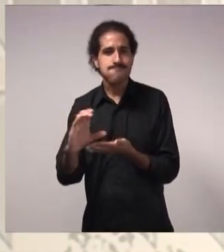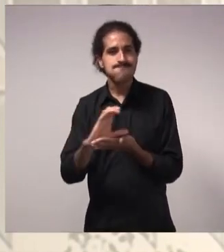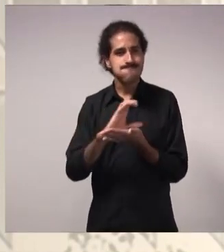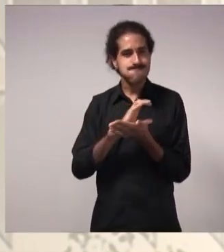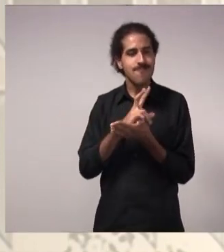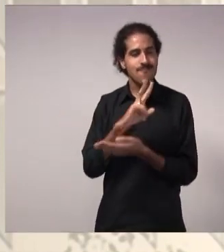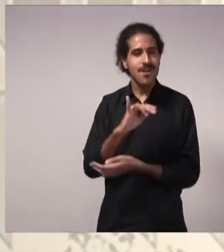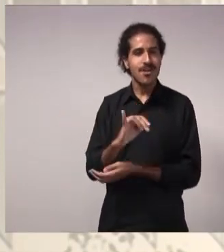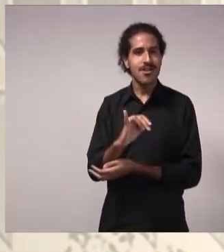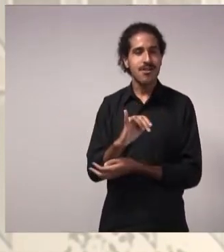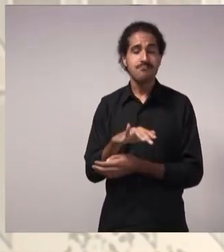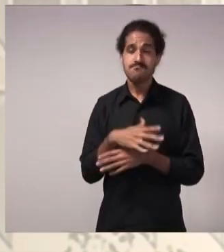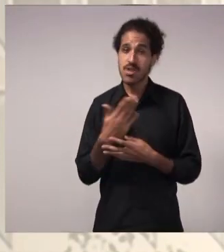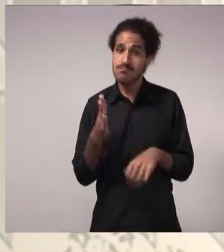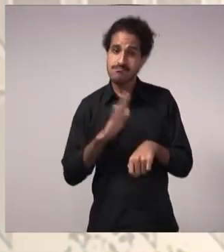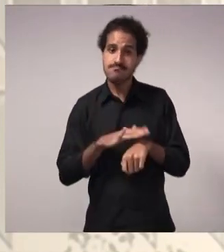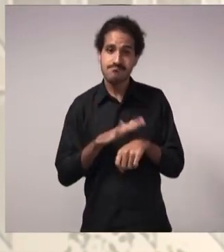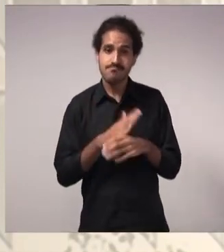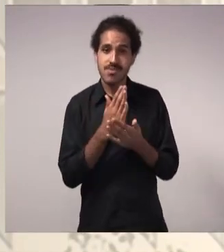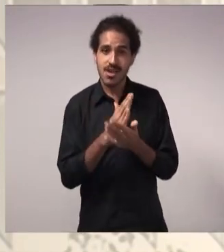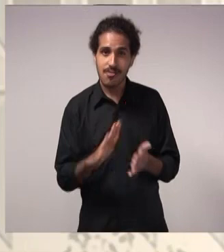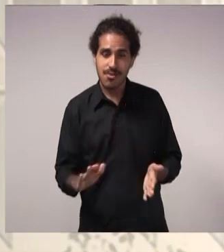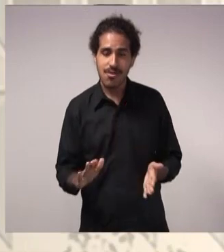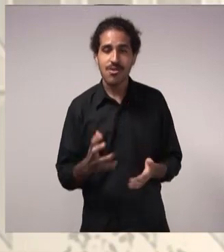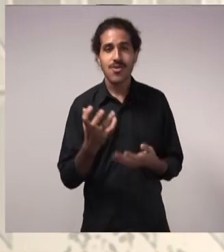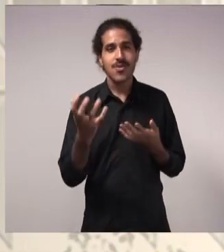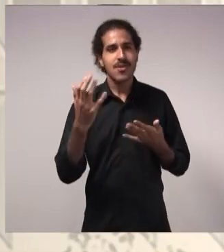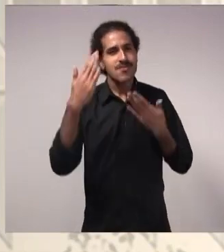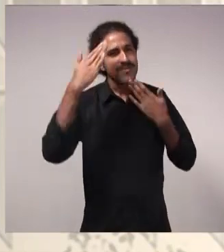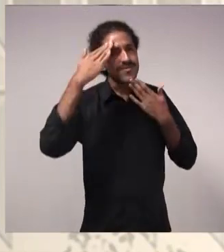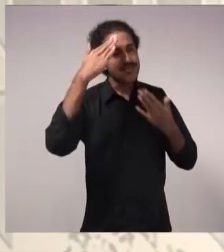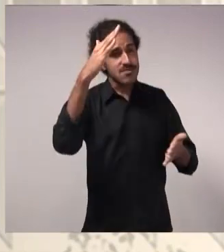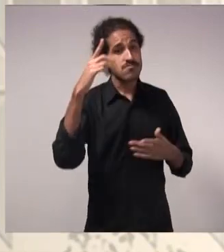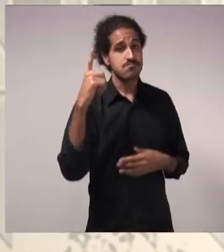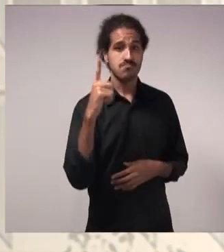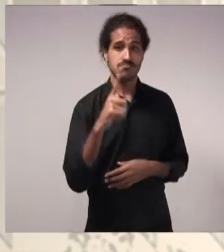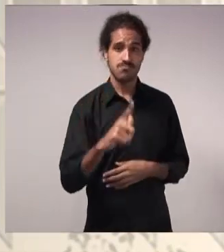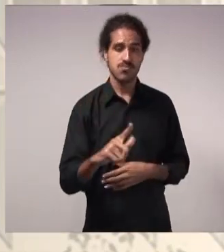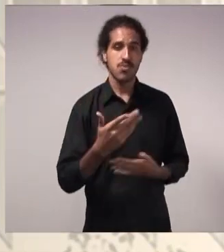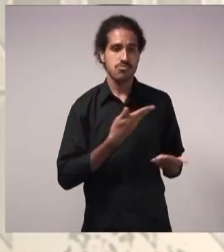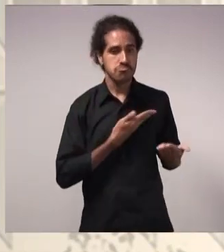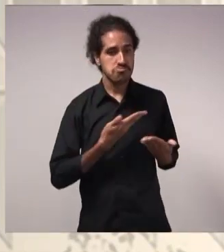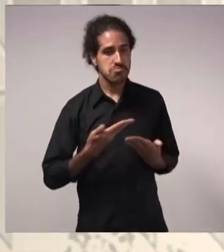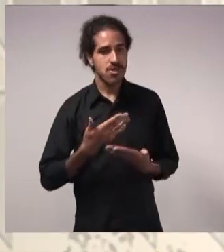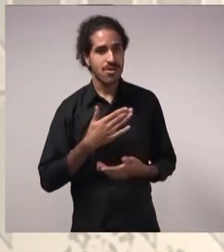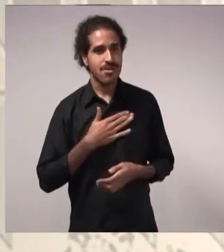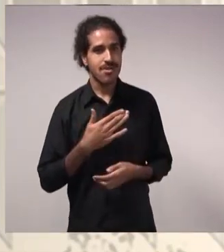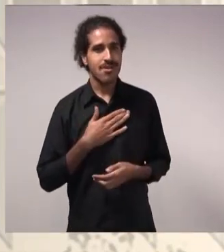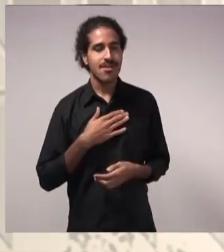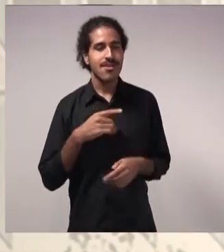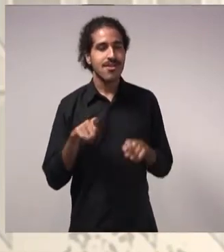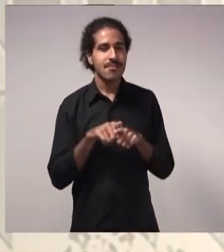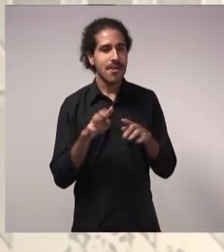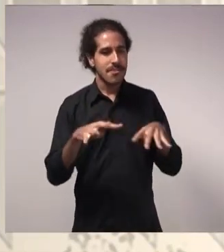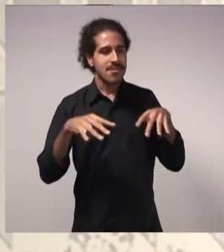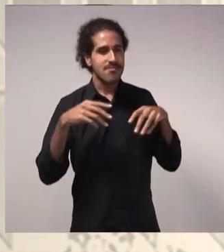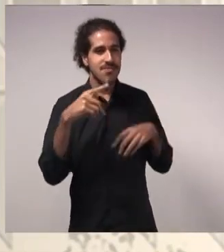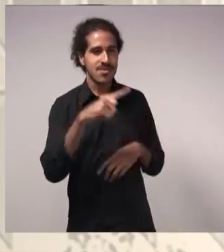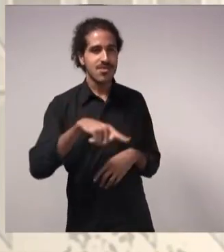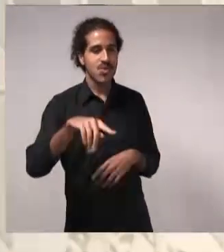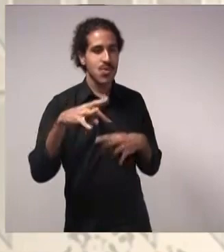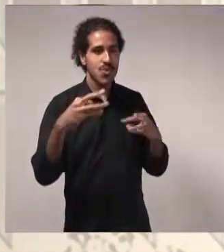Bom, acabou o meu tempo. Eu gostaria de, mais uma vez, agradecer o convite e a participação de todos. Obrigado.